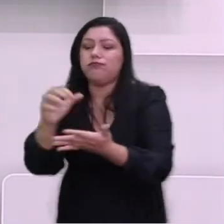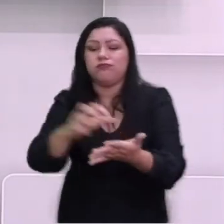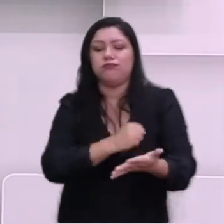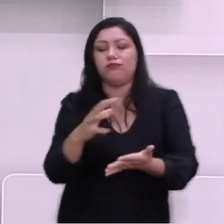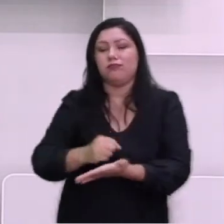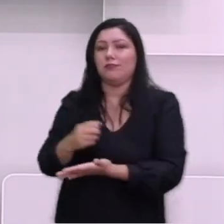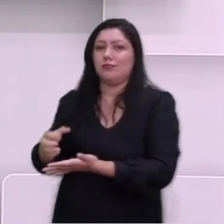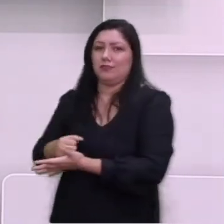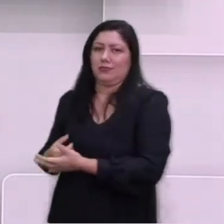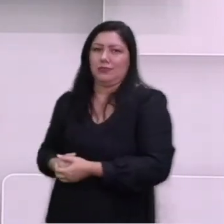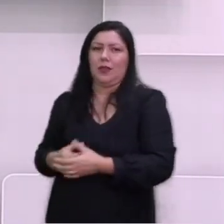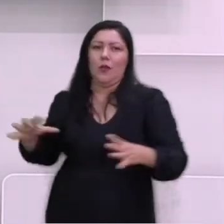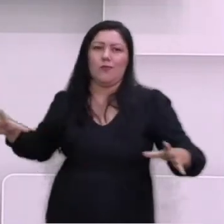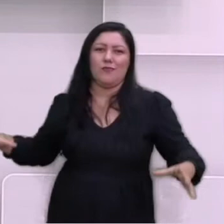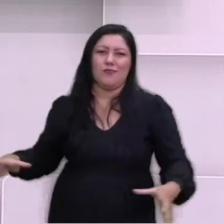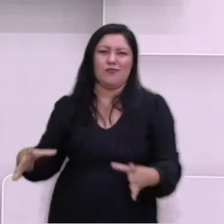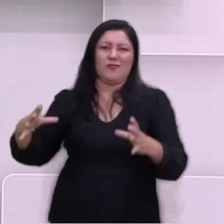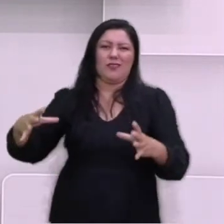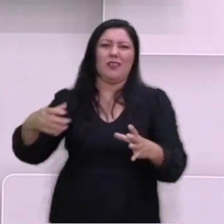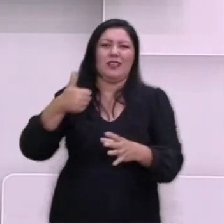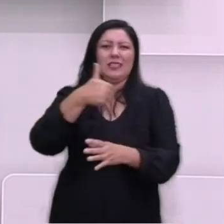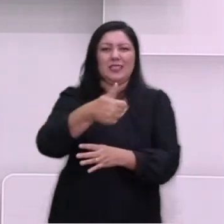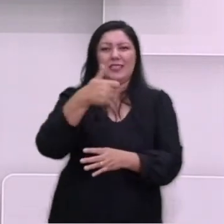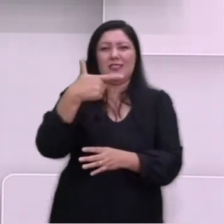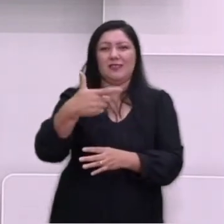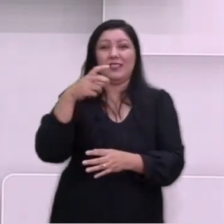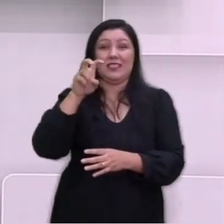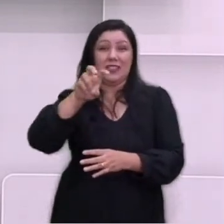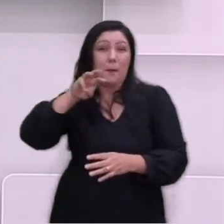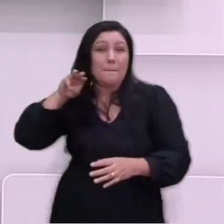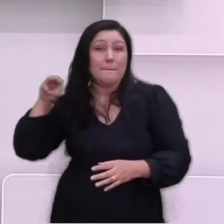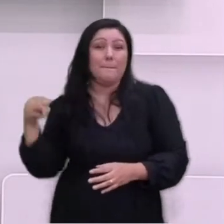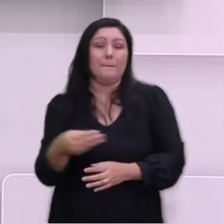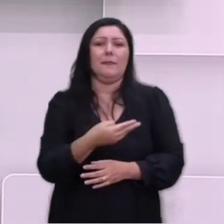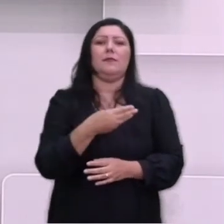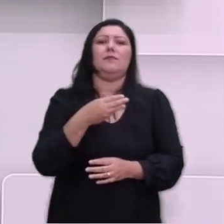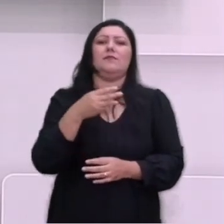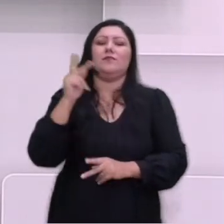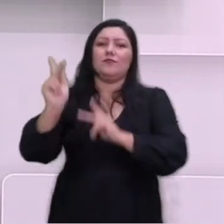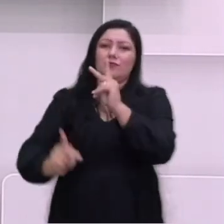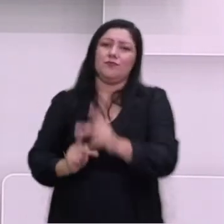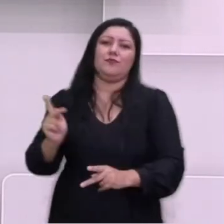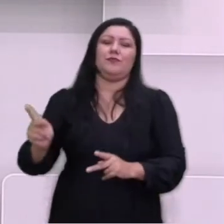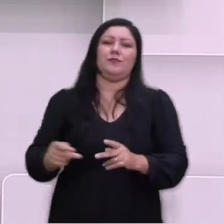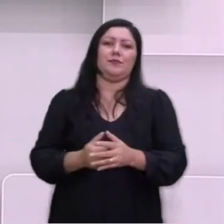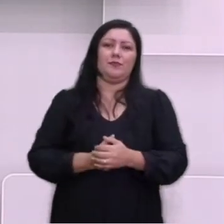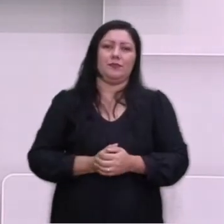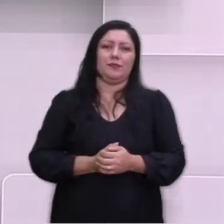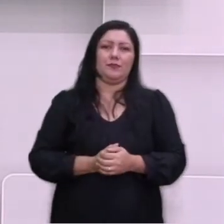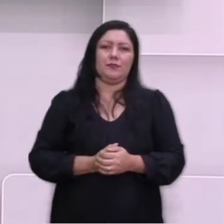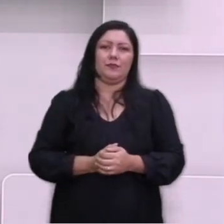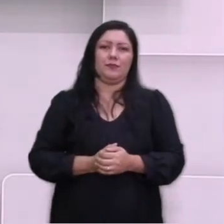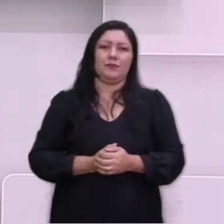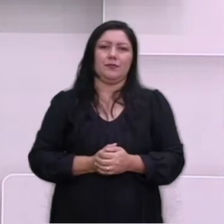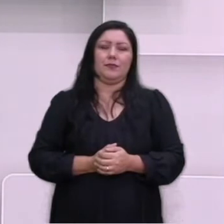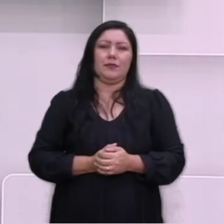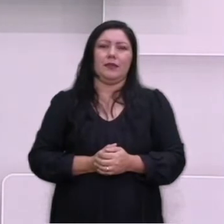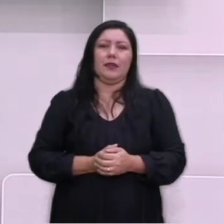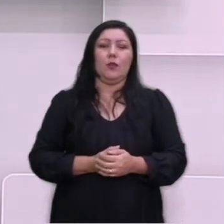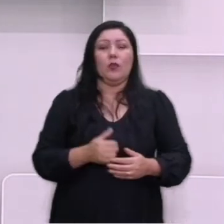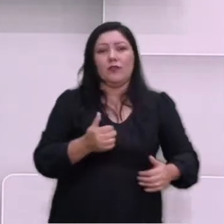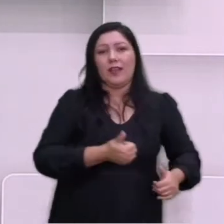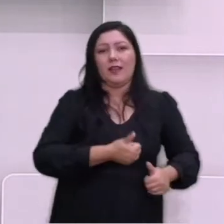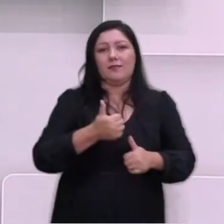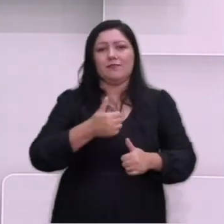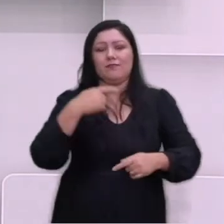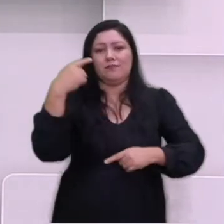comando de uma população de 125 milhões de habitantes. O momento da virada, que foi a